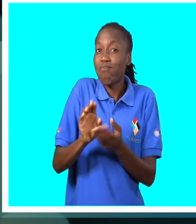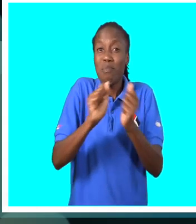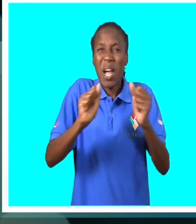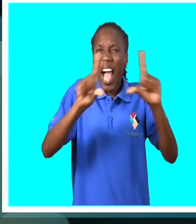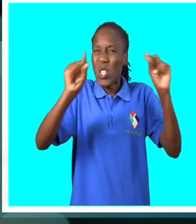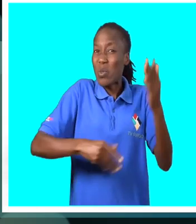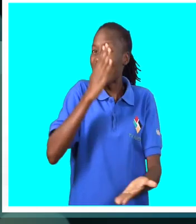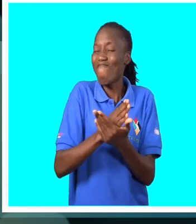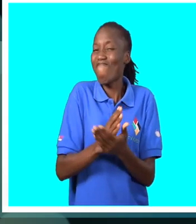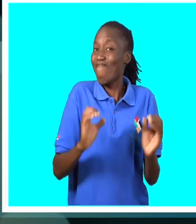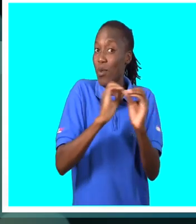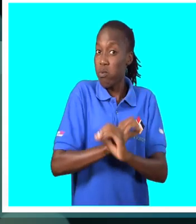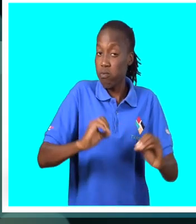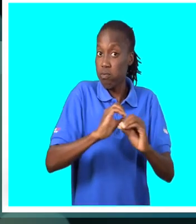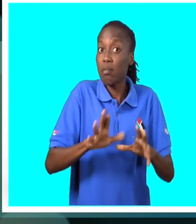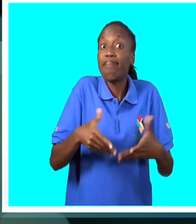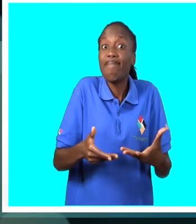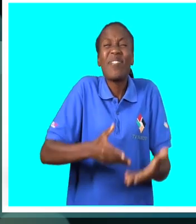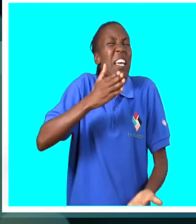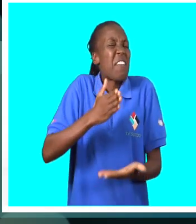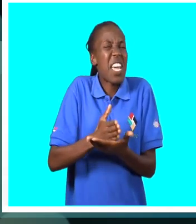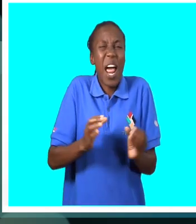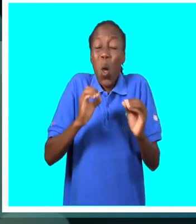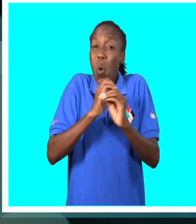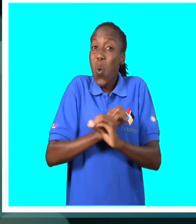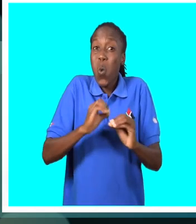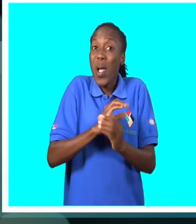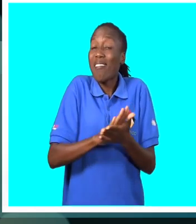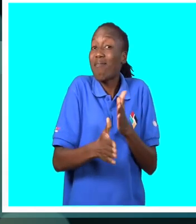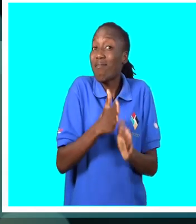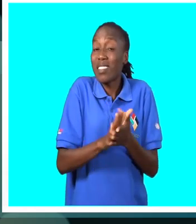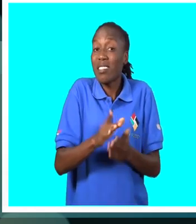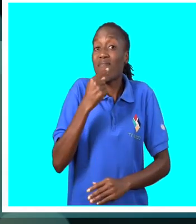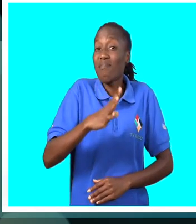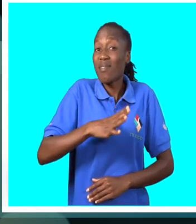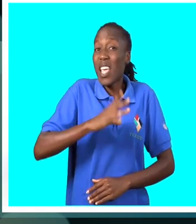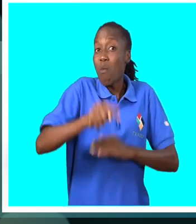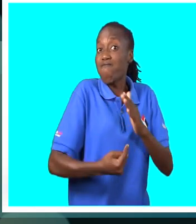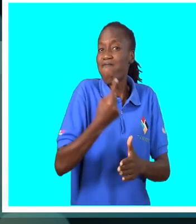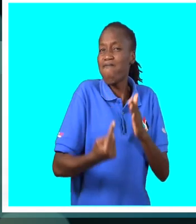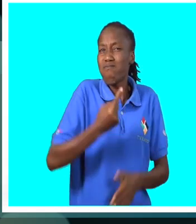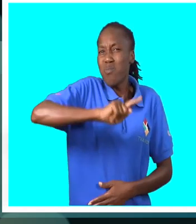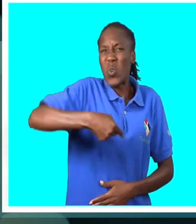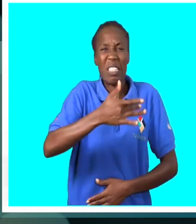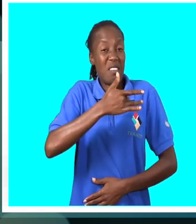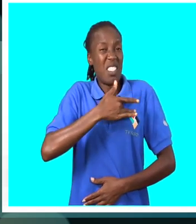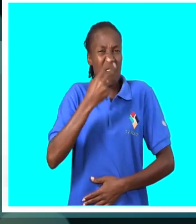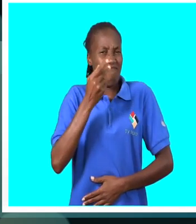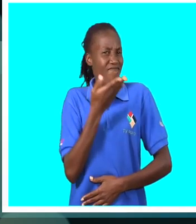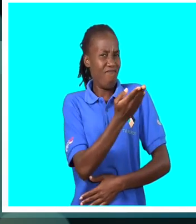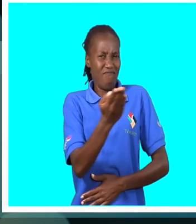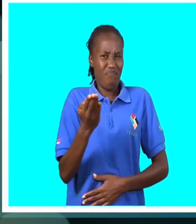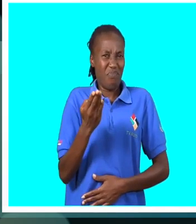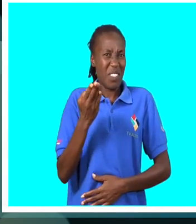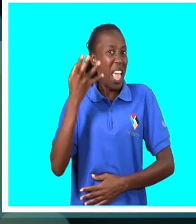factuais, que não são a verdade. E em vários casos, nós até sentimos que vocês